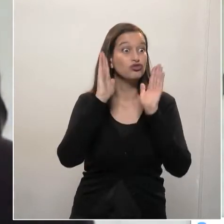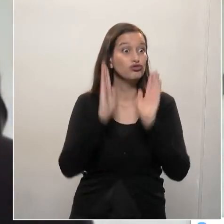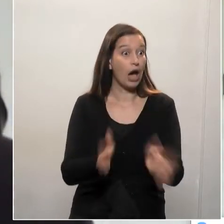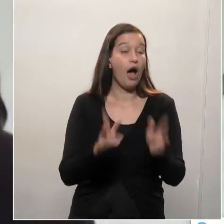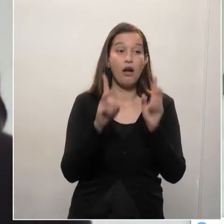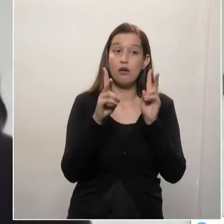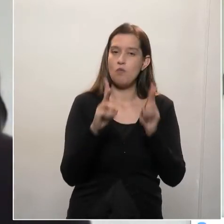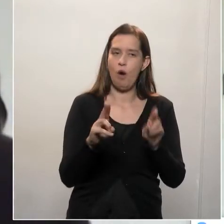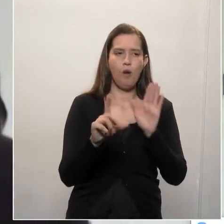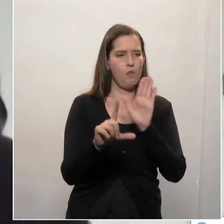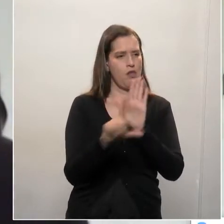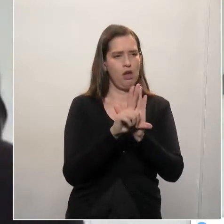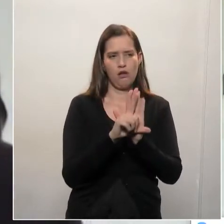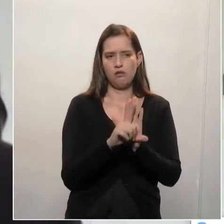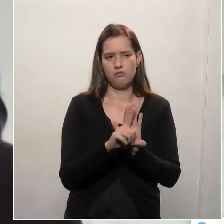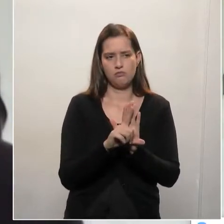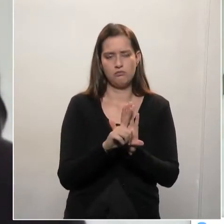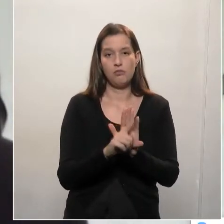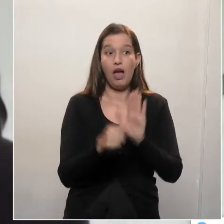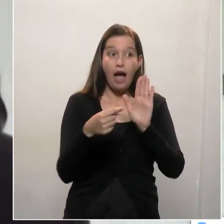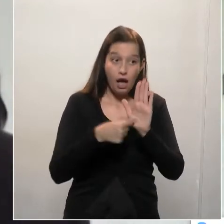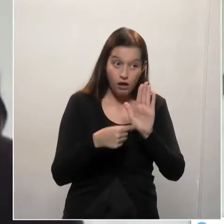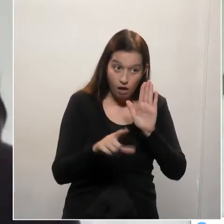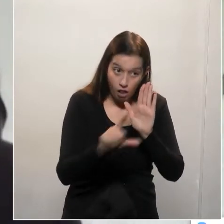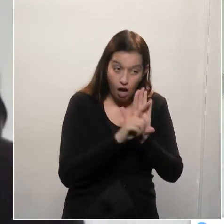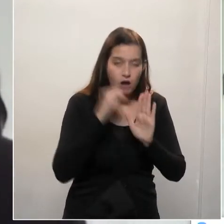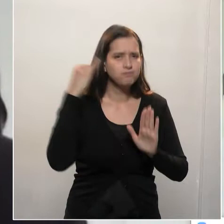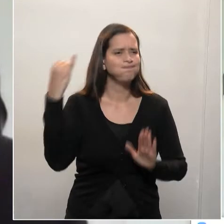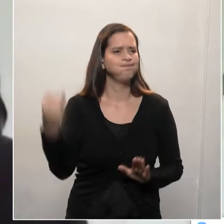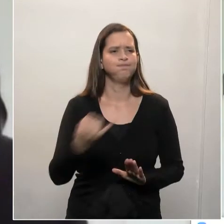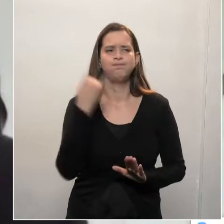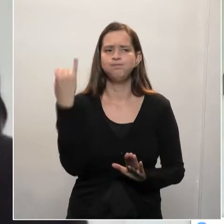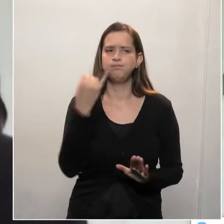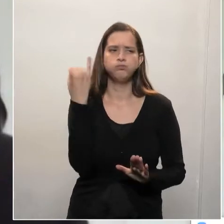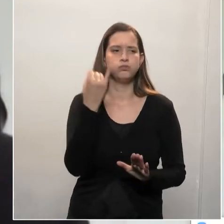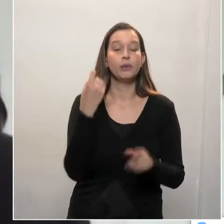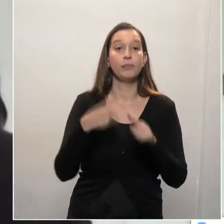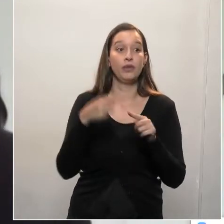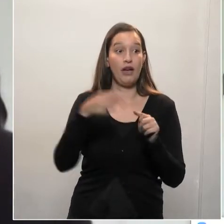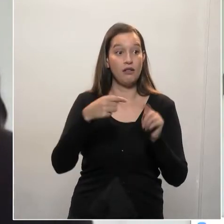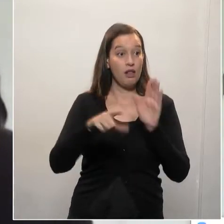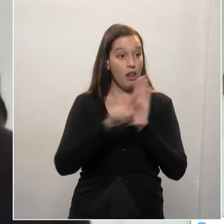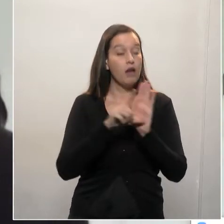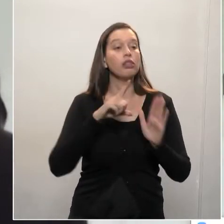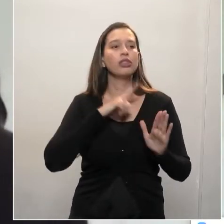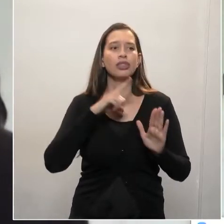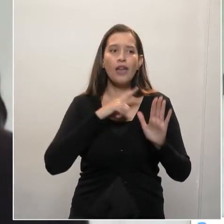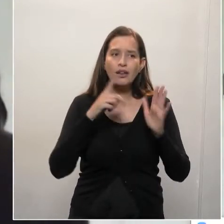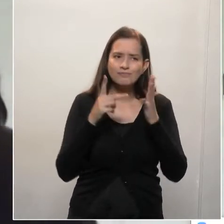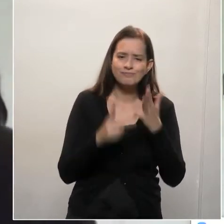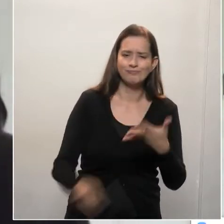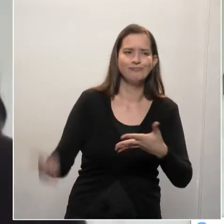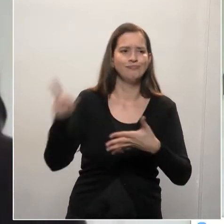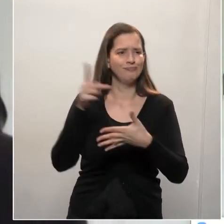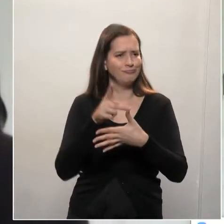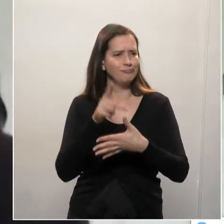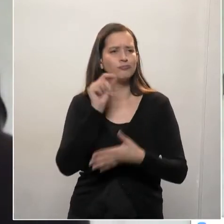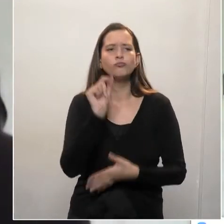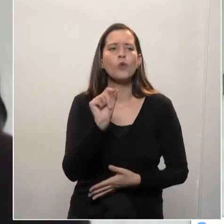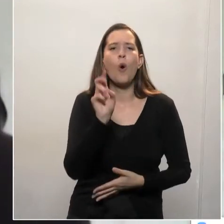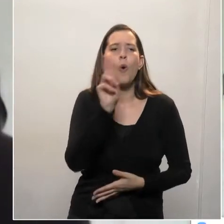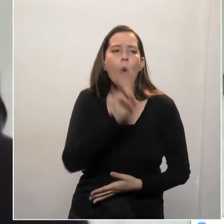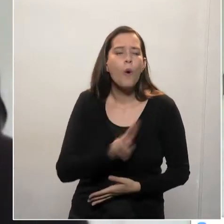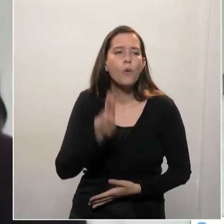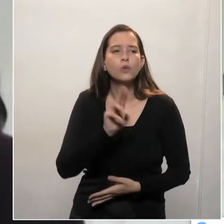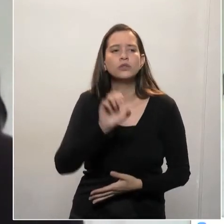essas leis são importantes porque elas priorizam o software livre, que é gratuito,